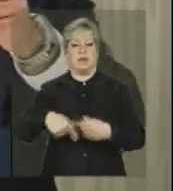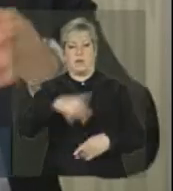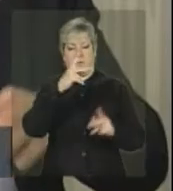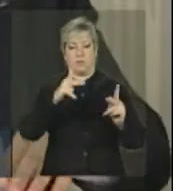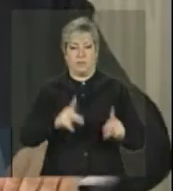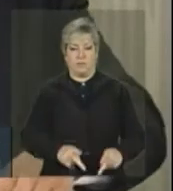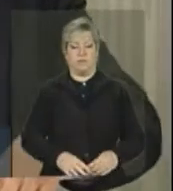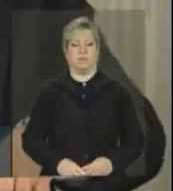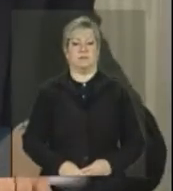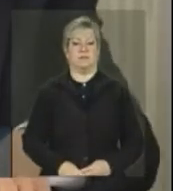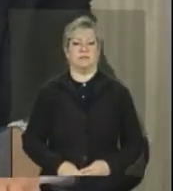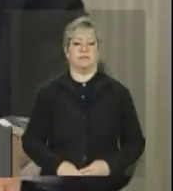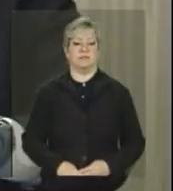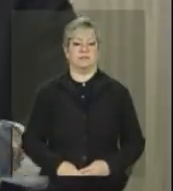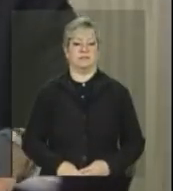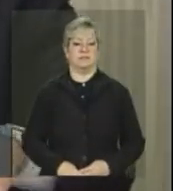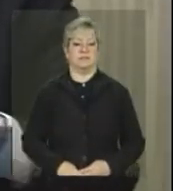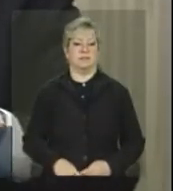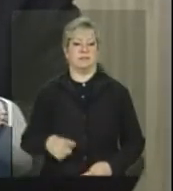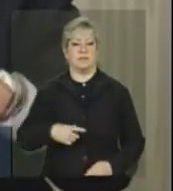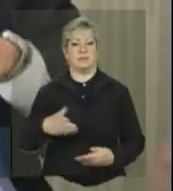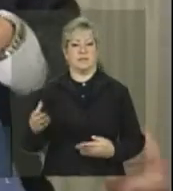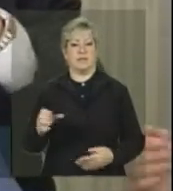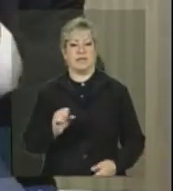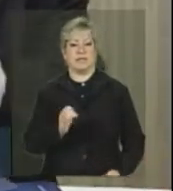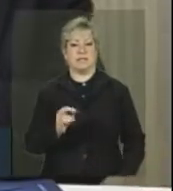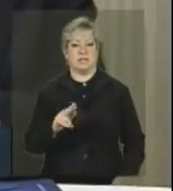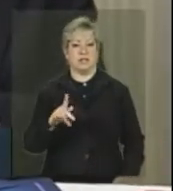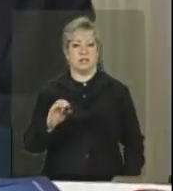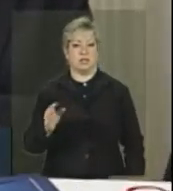O secretário Sérgio Castro tem comentários adicionais.